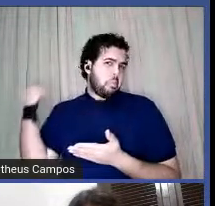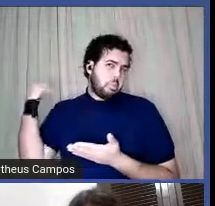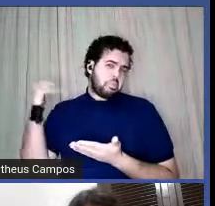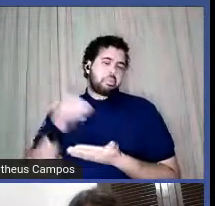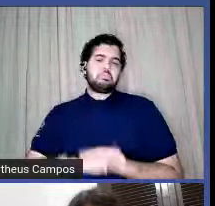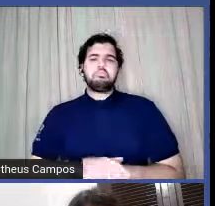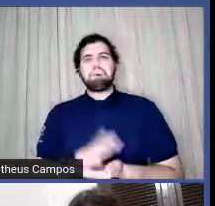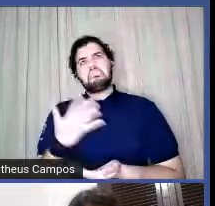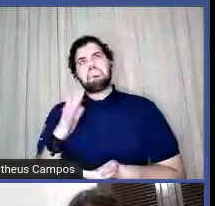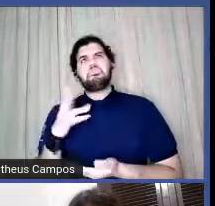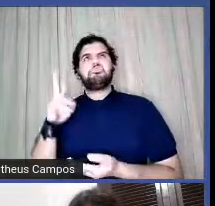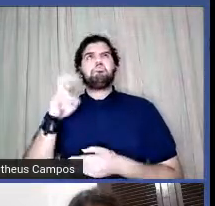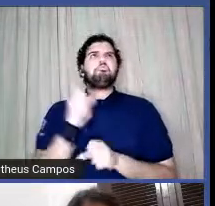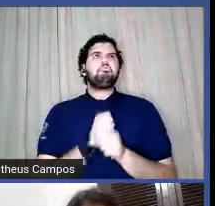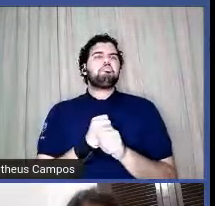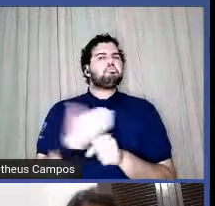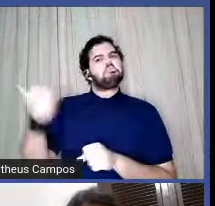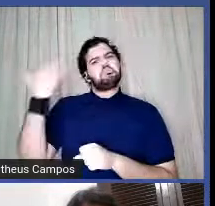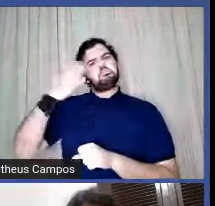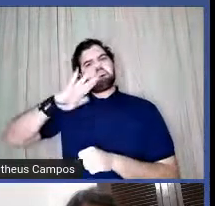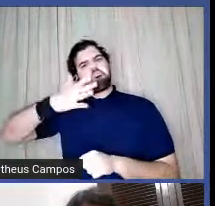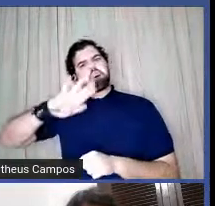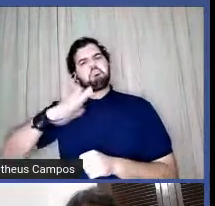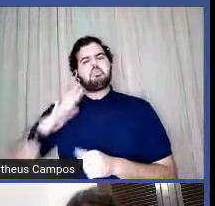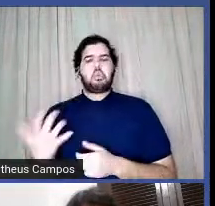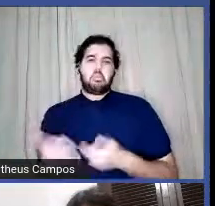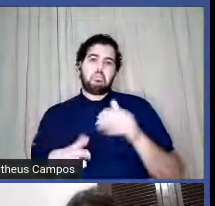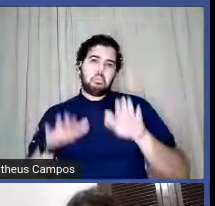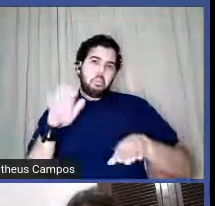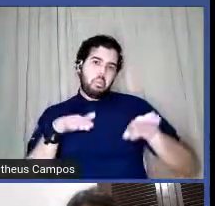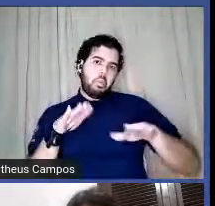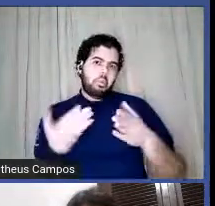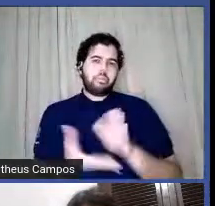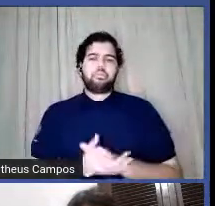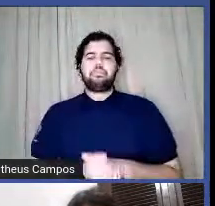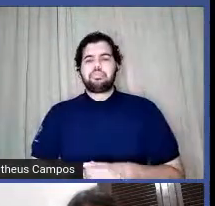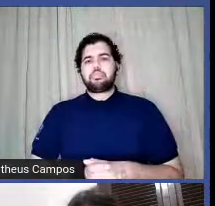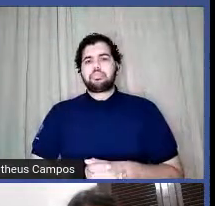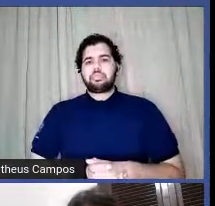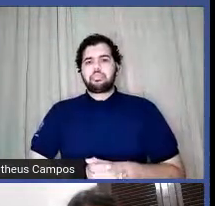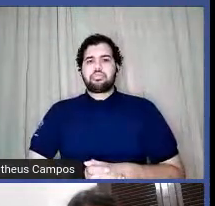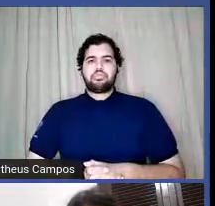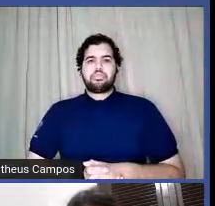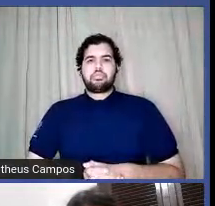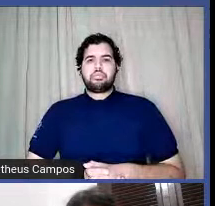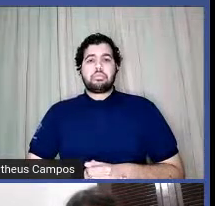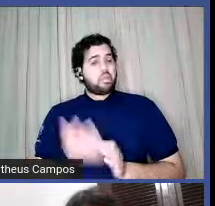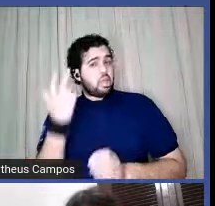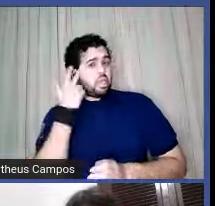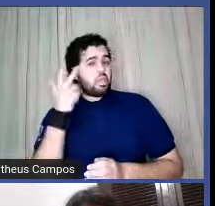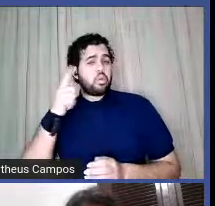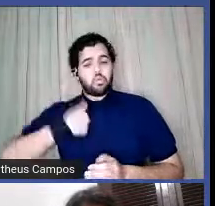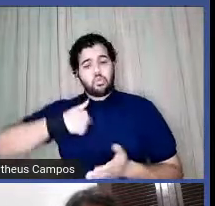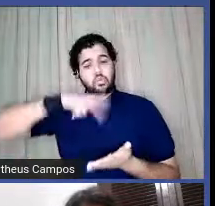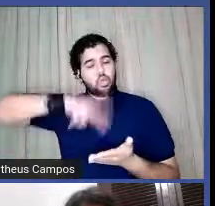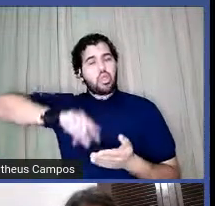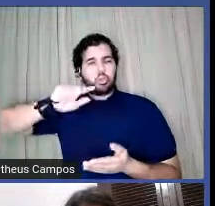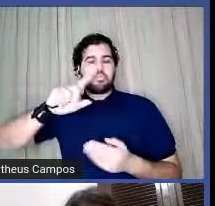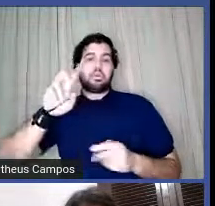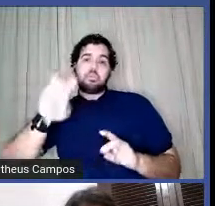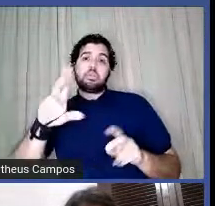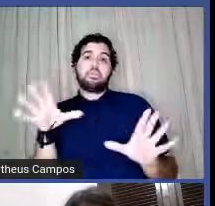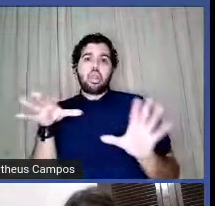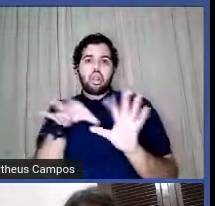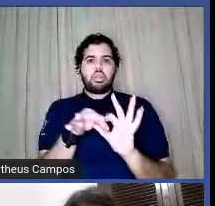cinco anos por aí e eu vou ler aqui para vocês para vocês verem o que é que traz